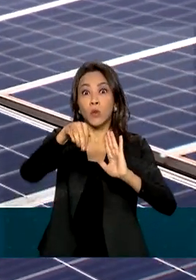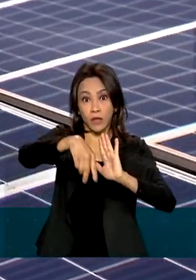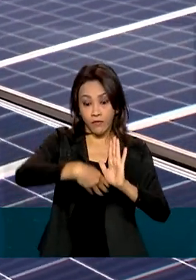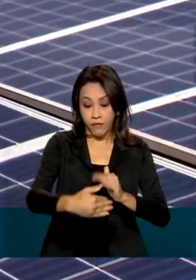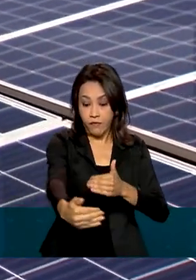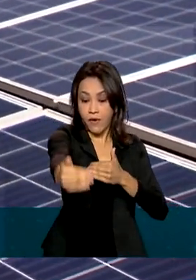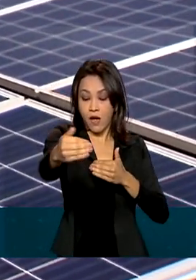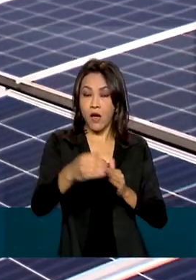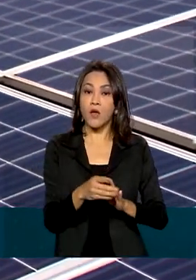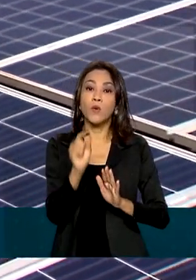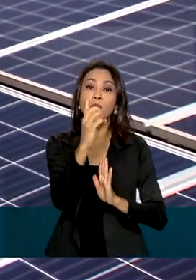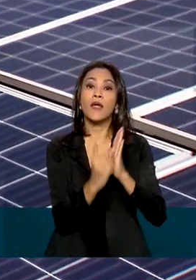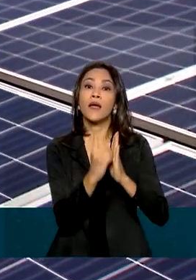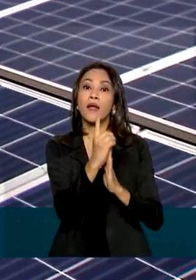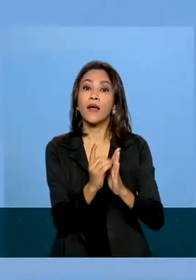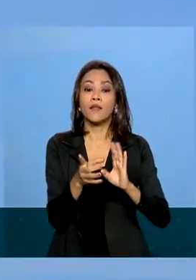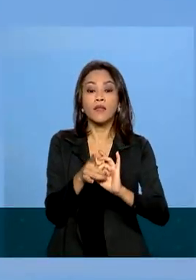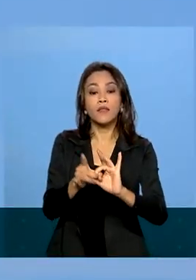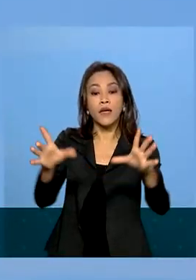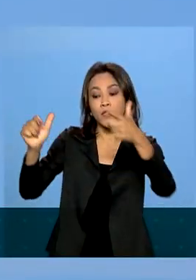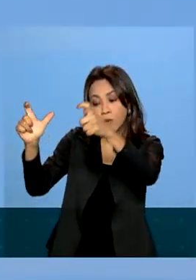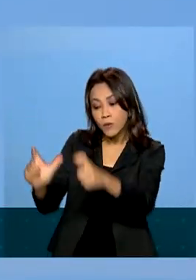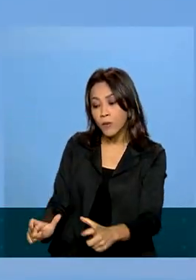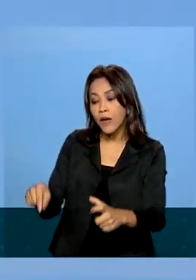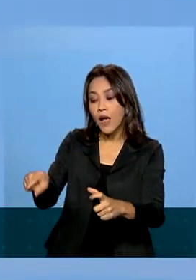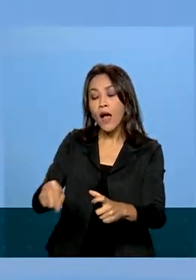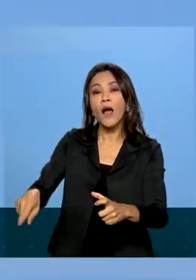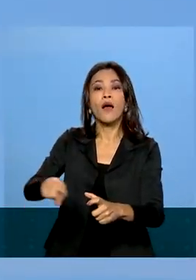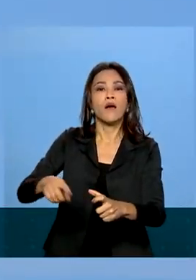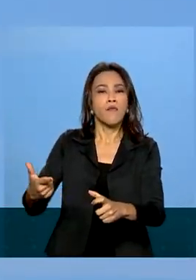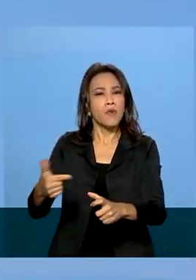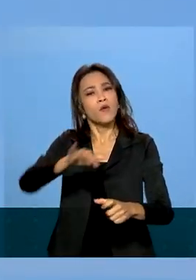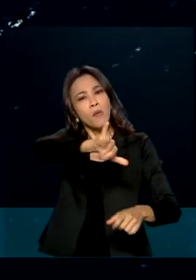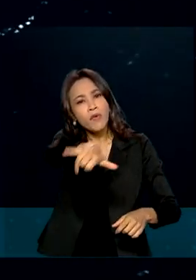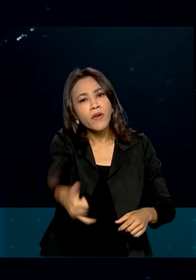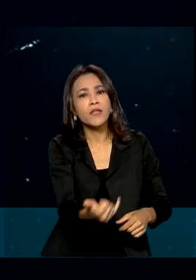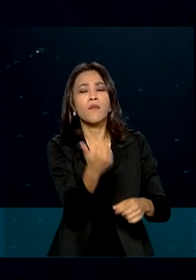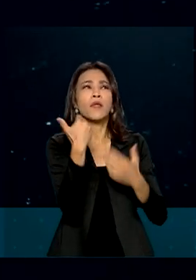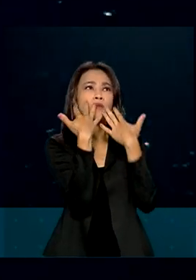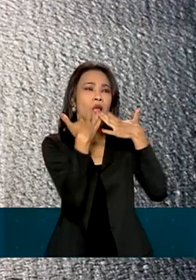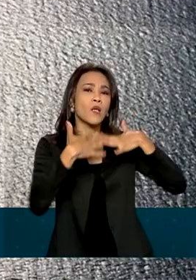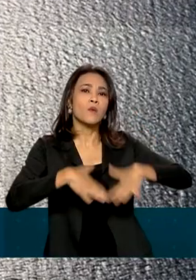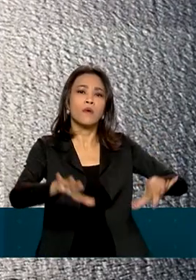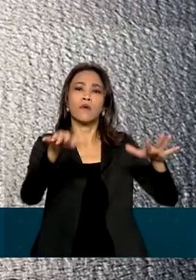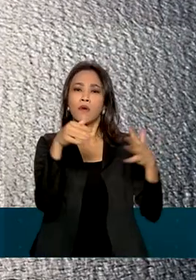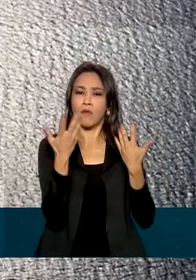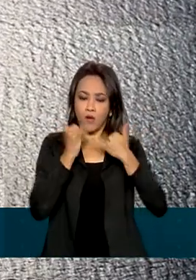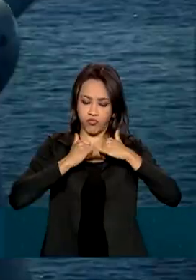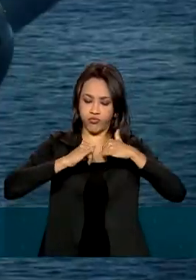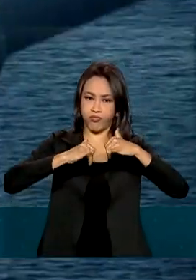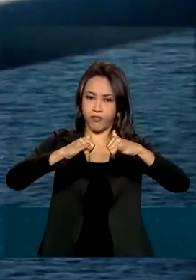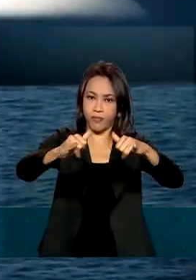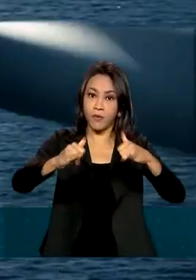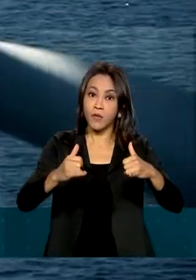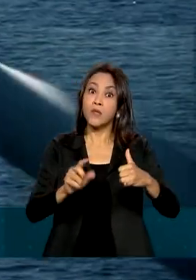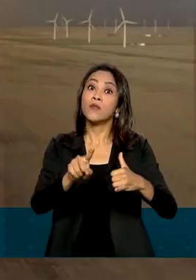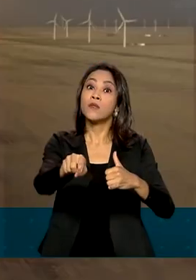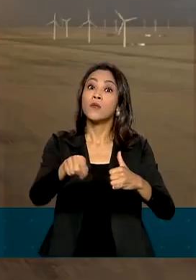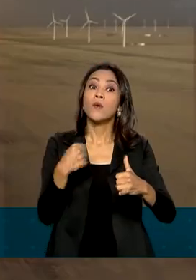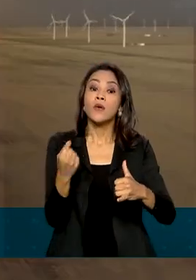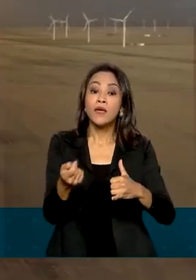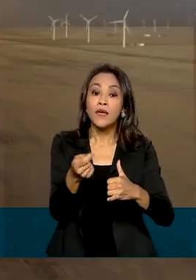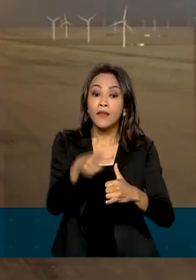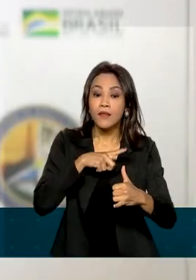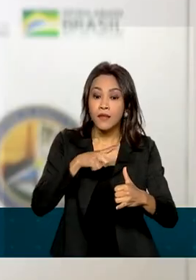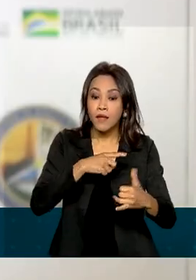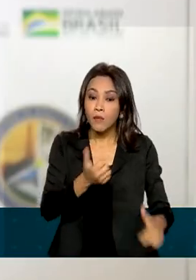que cede o uso de espaços públicos e o aproveitamento dos recursos naturais para a geração de energia elétrica a partir de empreendimentos